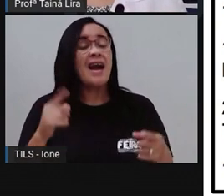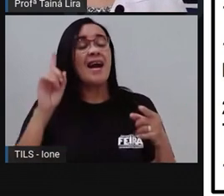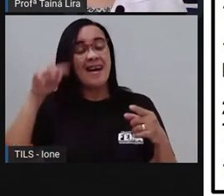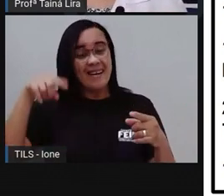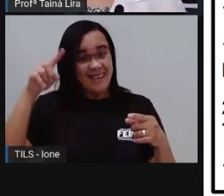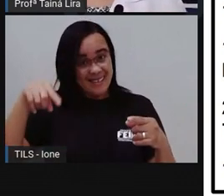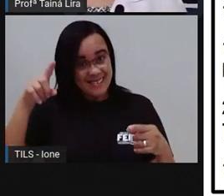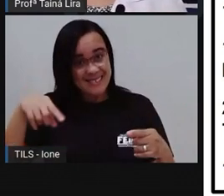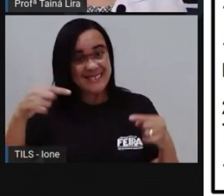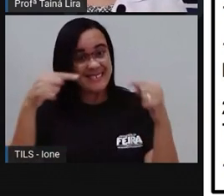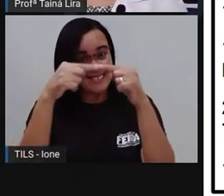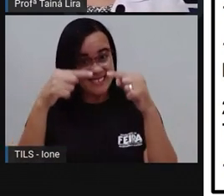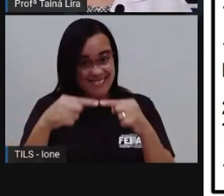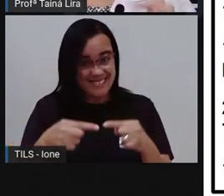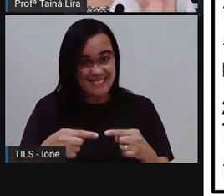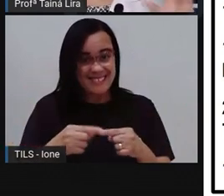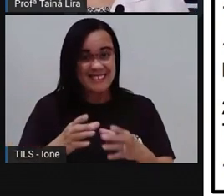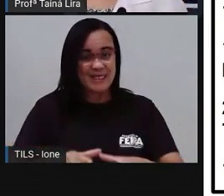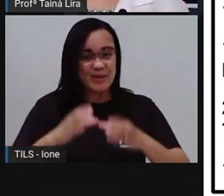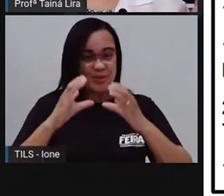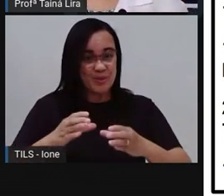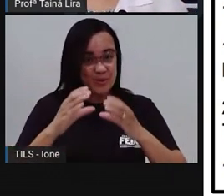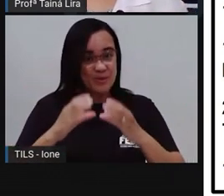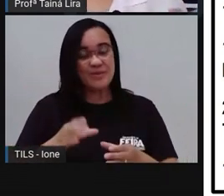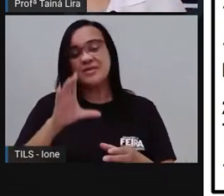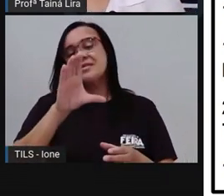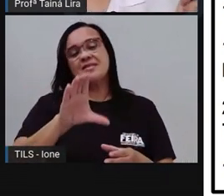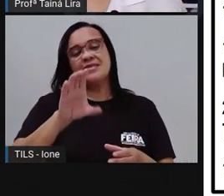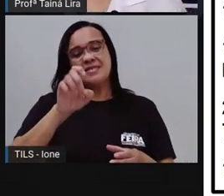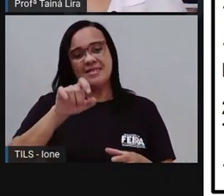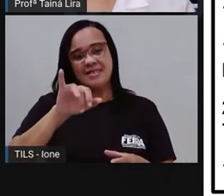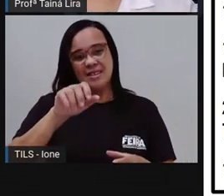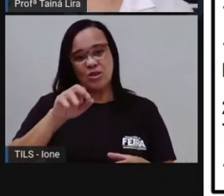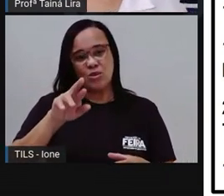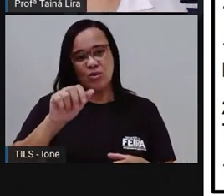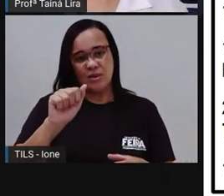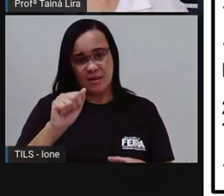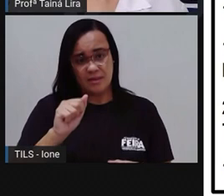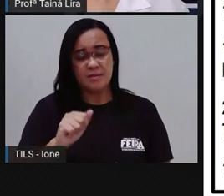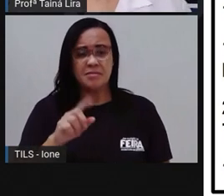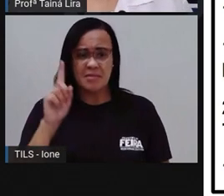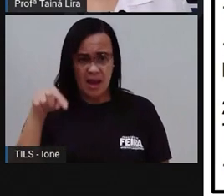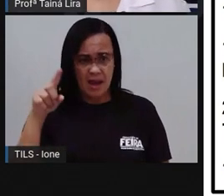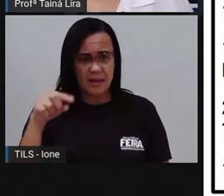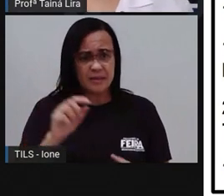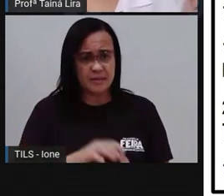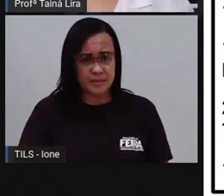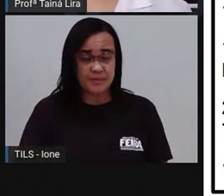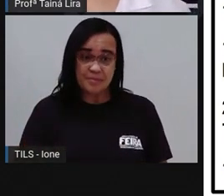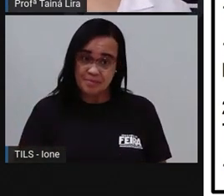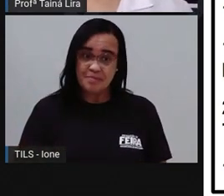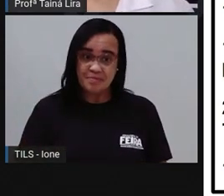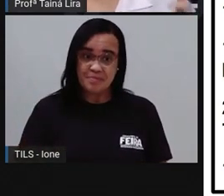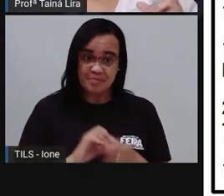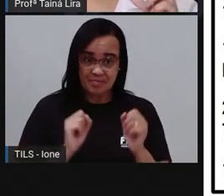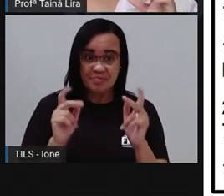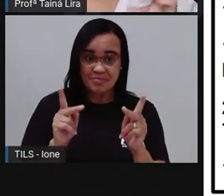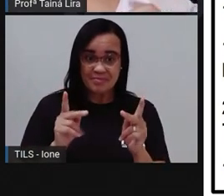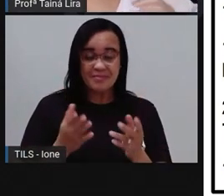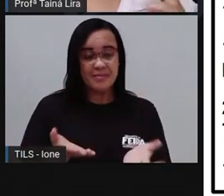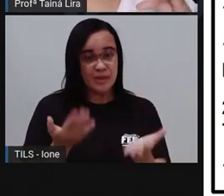cenoura. Olha lá. Então, é a receita do bolo de cenoura, certo? Então, vamos lá.